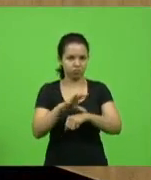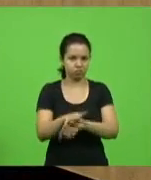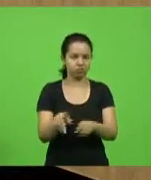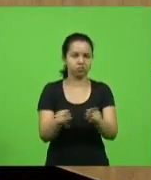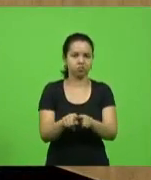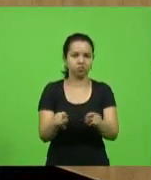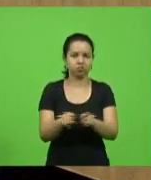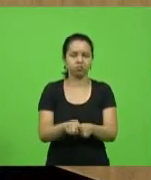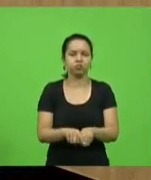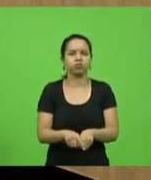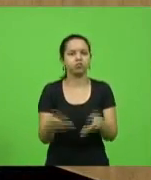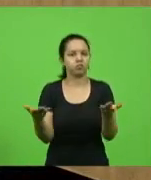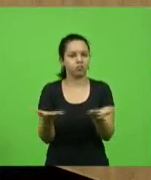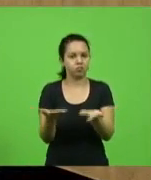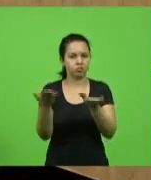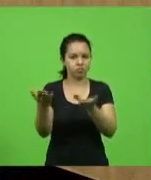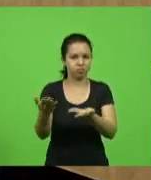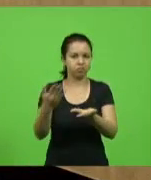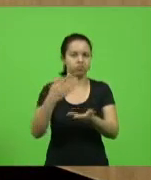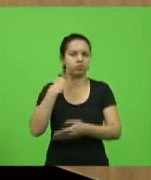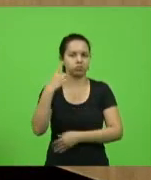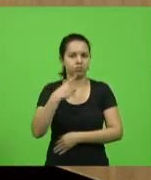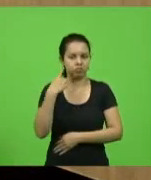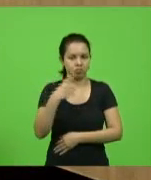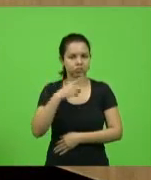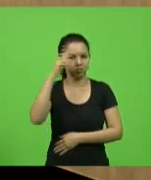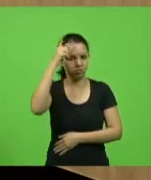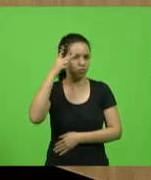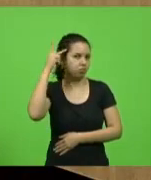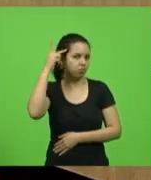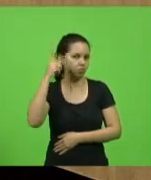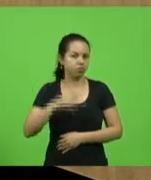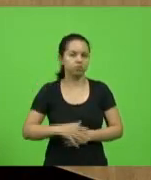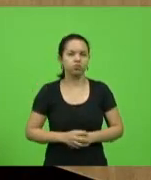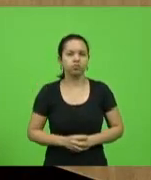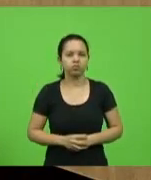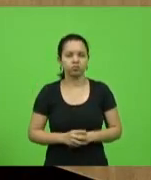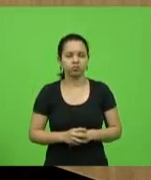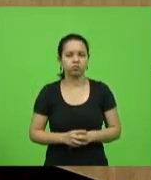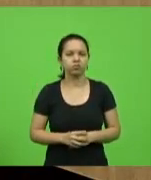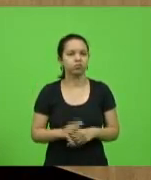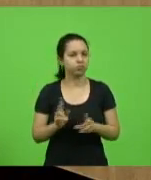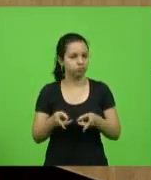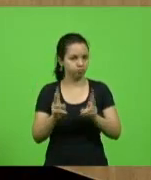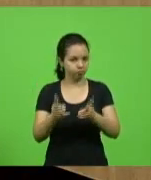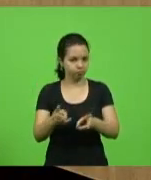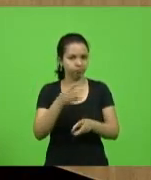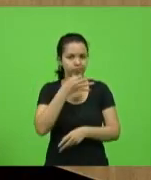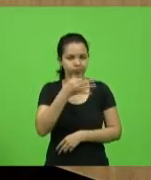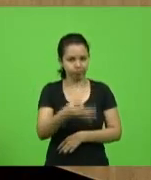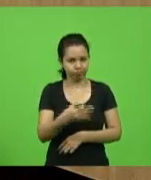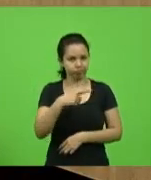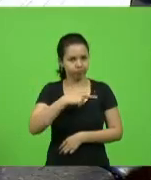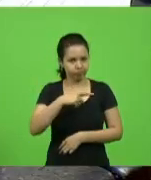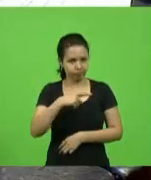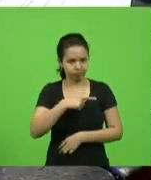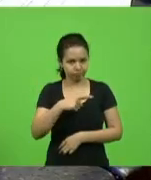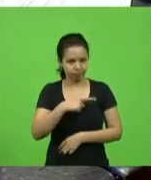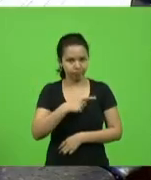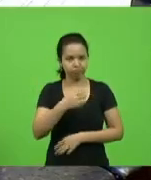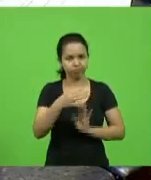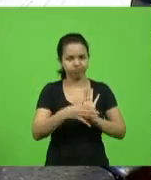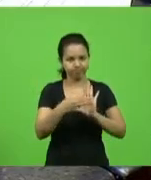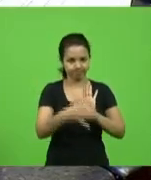ordem, senhor presidente. Tem palavra para encaminhamento de votação, deputada Paulinha. Ainda que haja justificativas e razões exposadas pelo